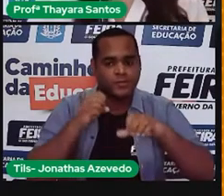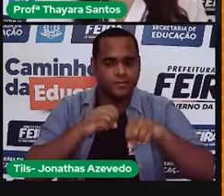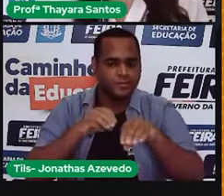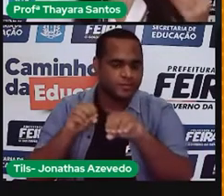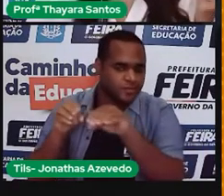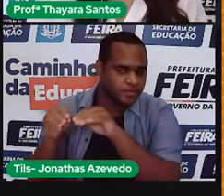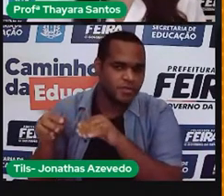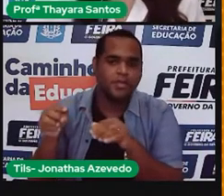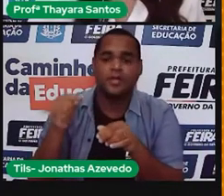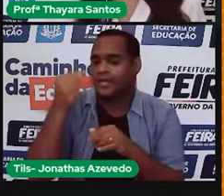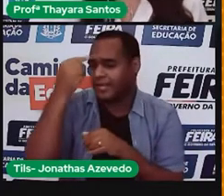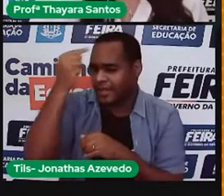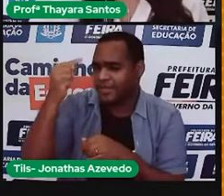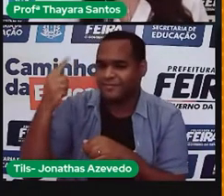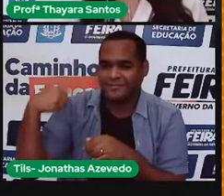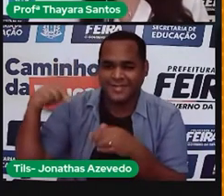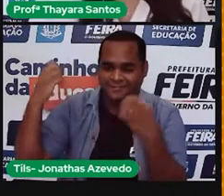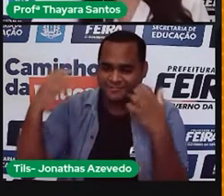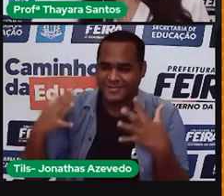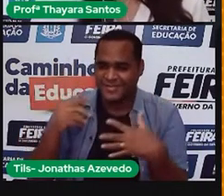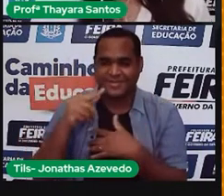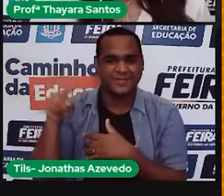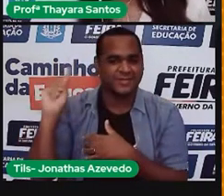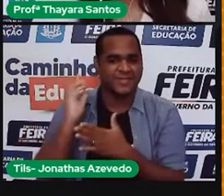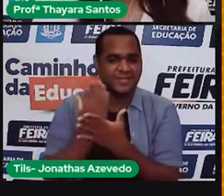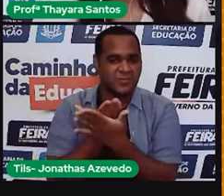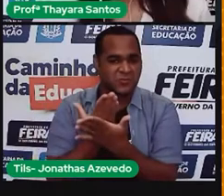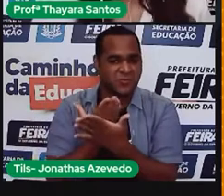sobre o que a gente estudou na semana passada.